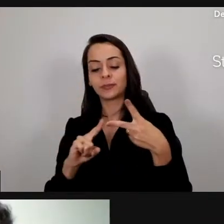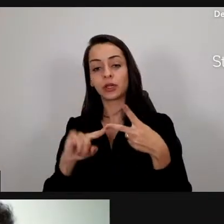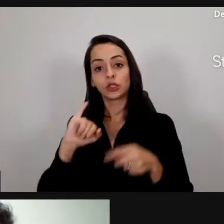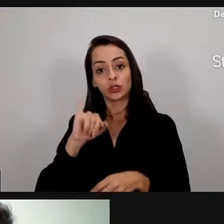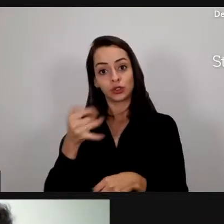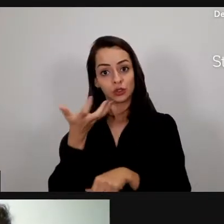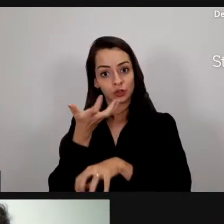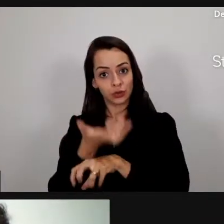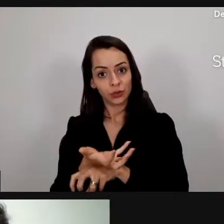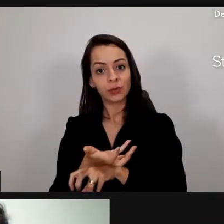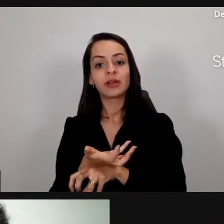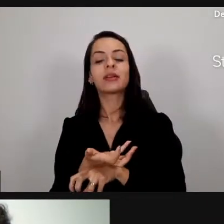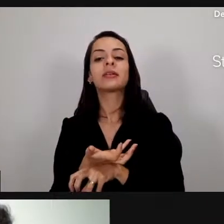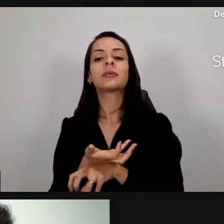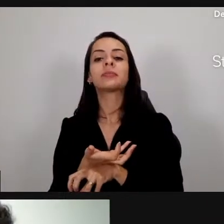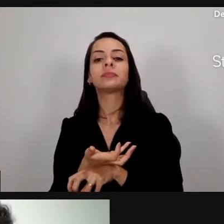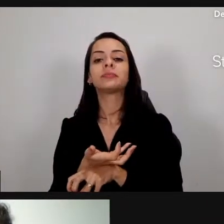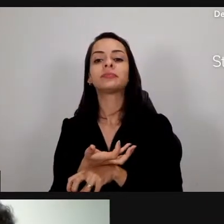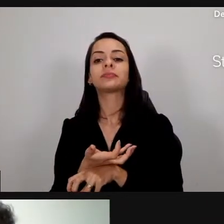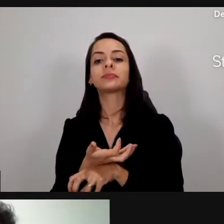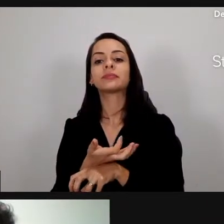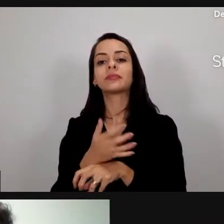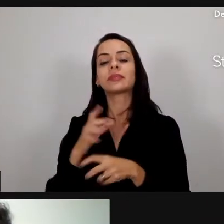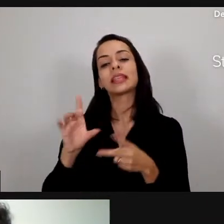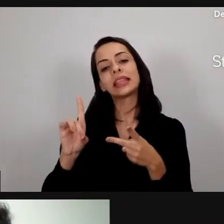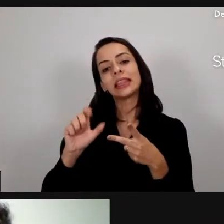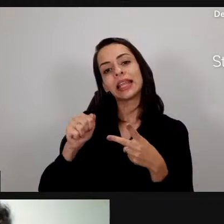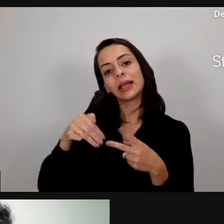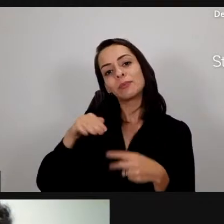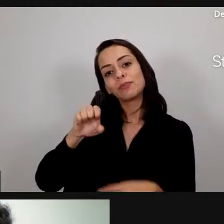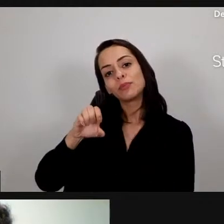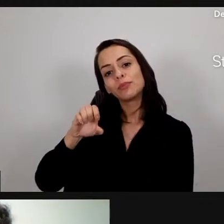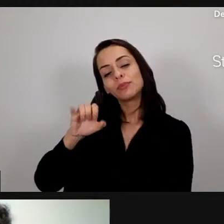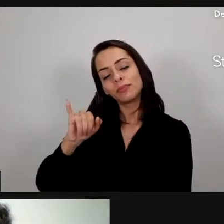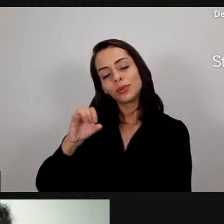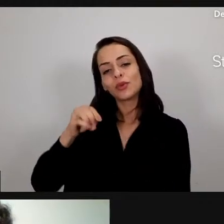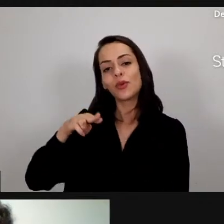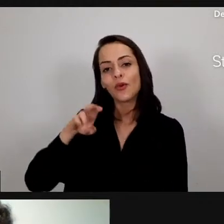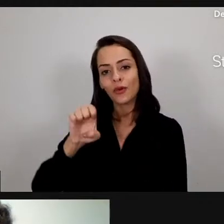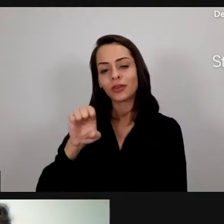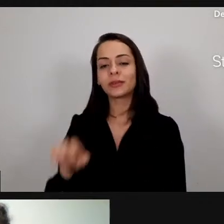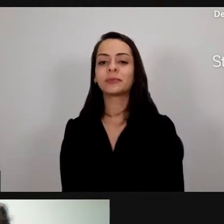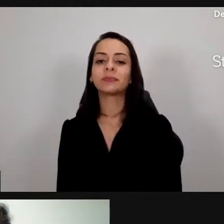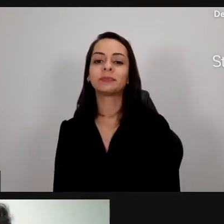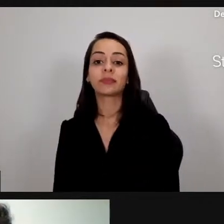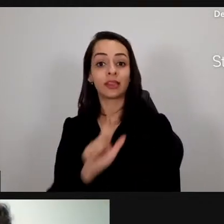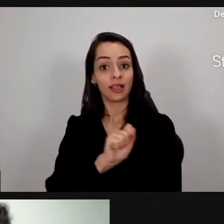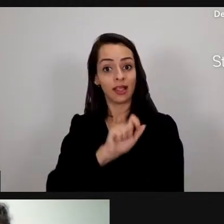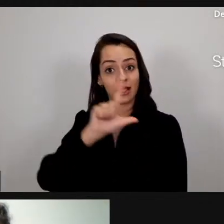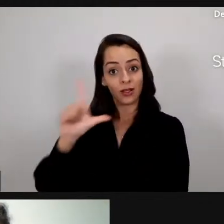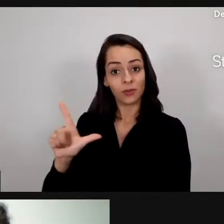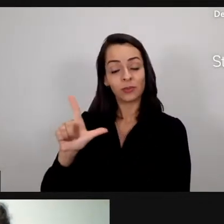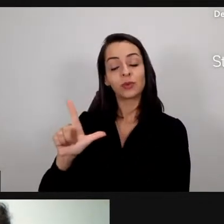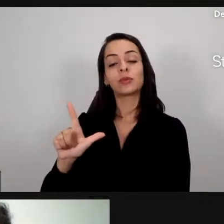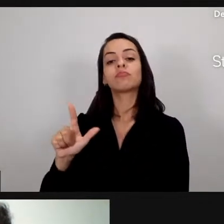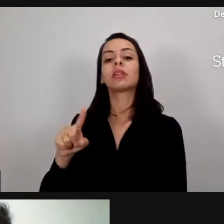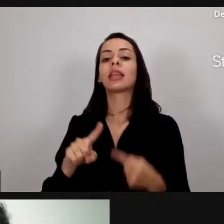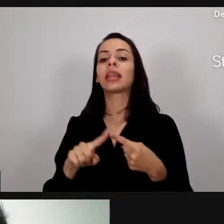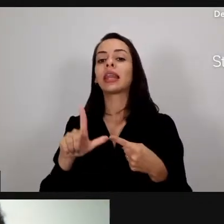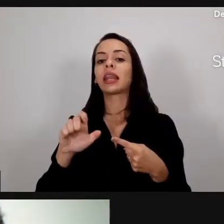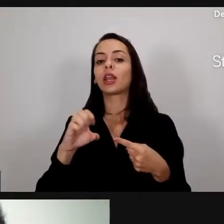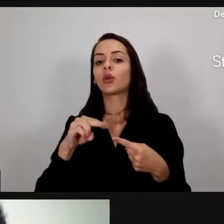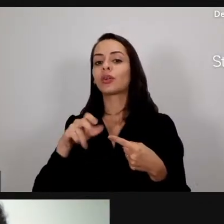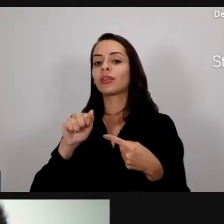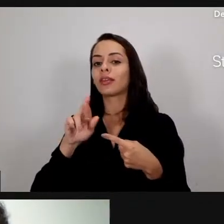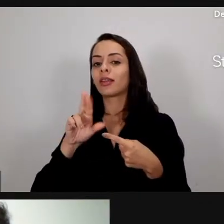do Instituto Federal de São Paulo e o Damione Damito também de São Paulo a Omenara o Leonardo Emanuel do Instituto Federal do Rio de Janeiro